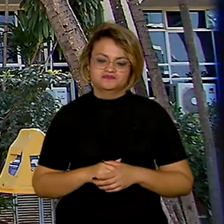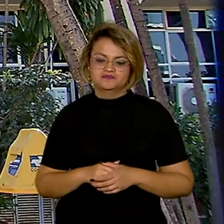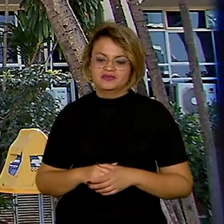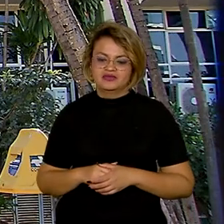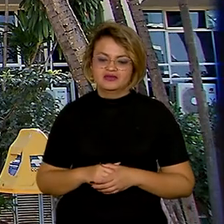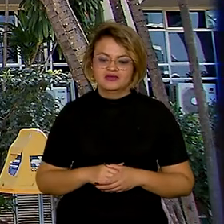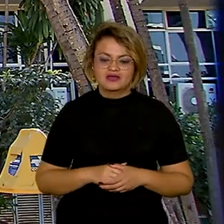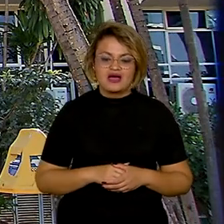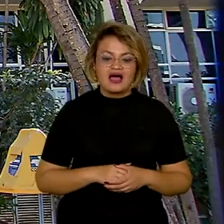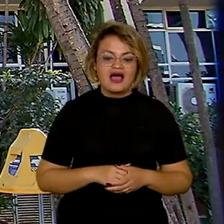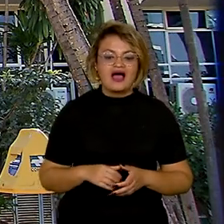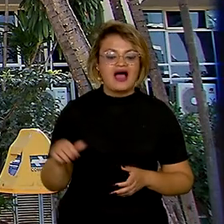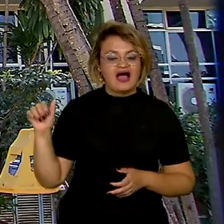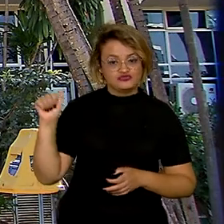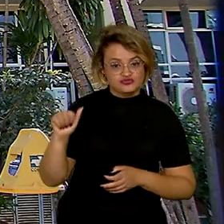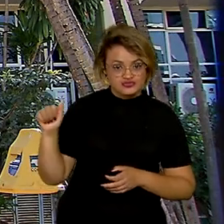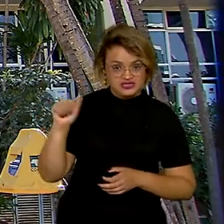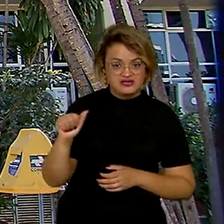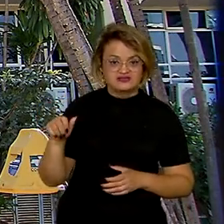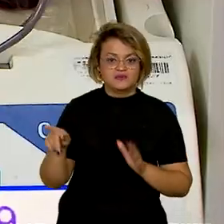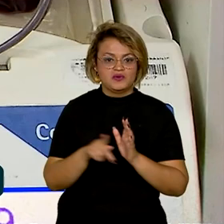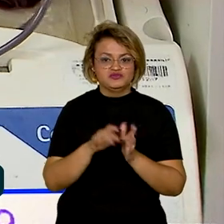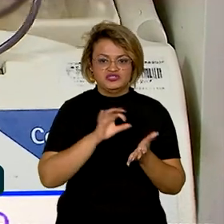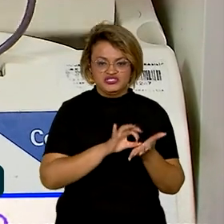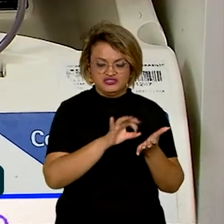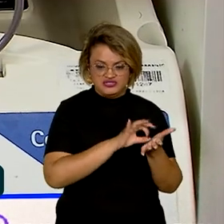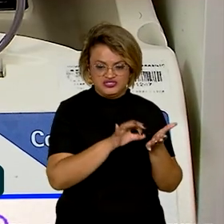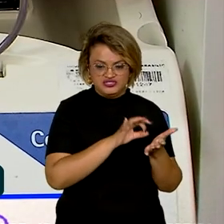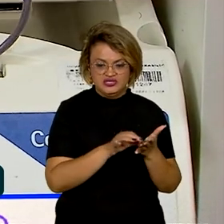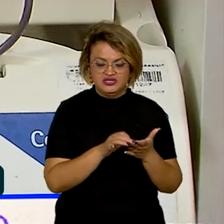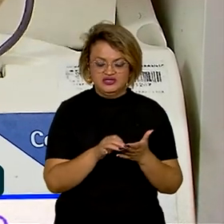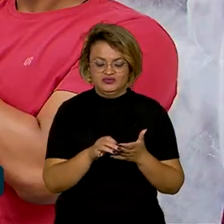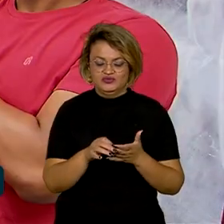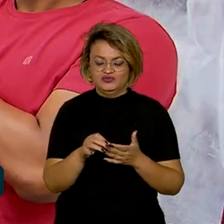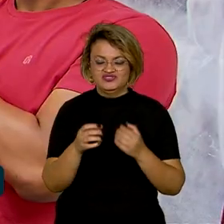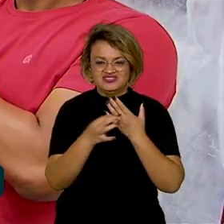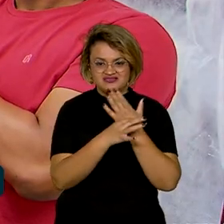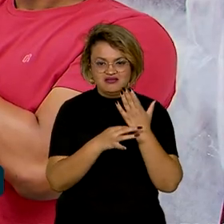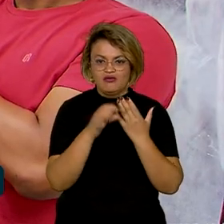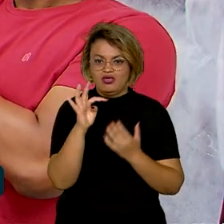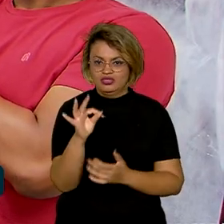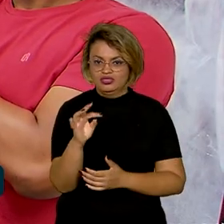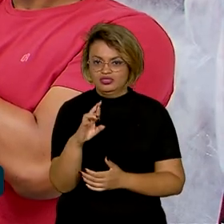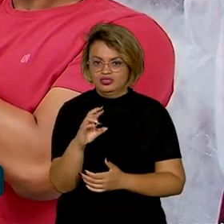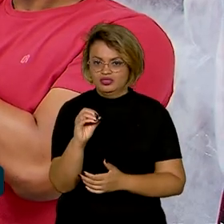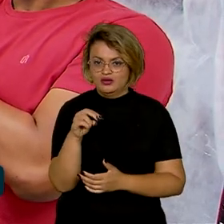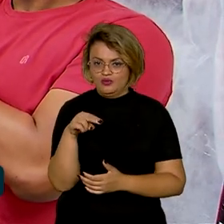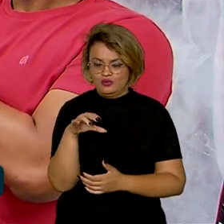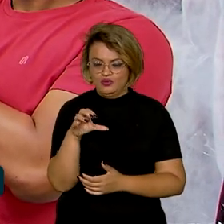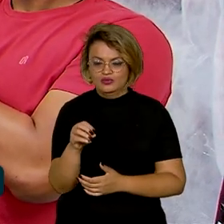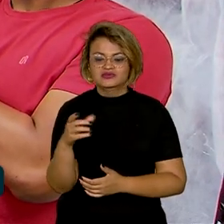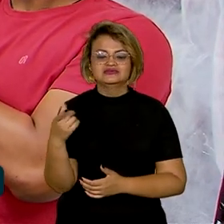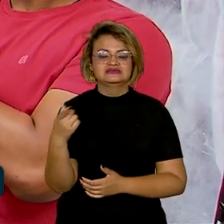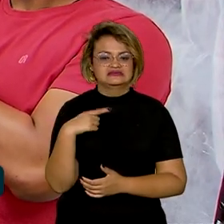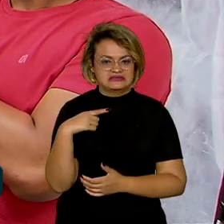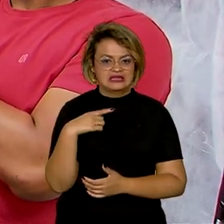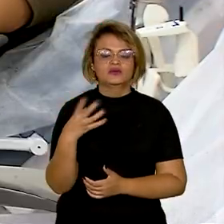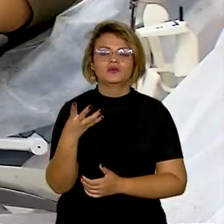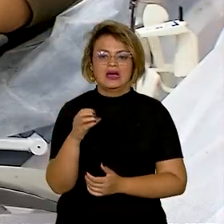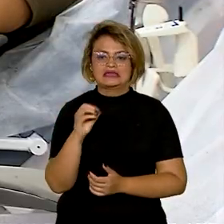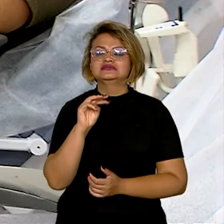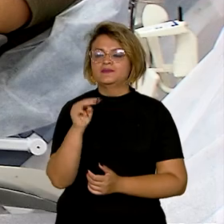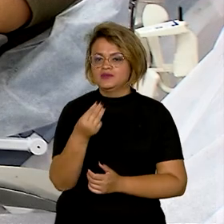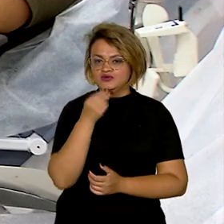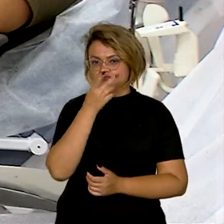Segundo a Associação Global de Registros de Células-Tronco, existem cerca de 40 milhões de doadores